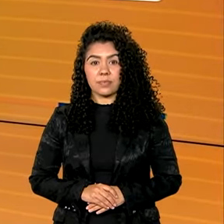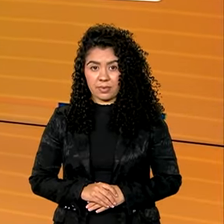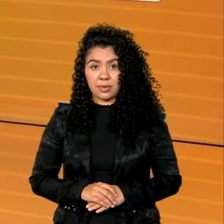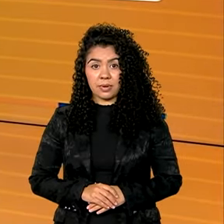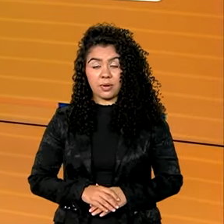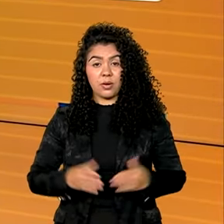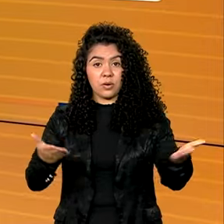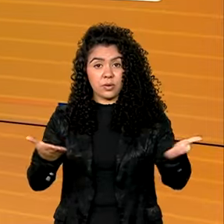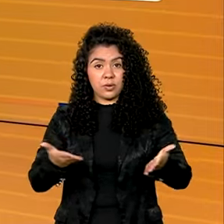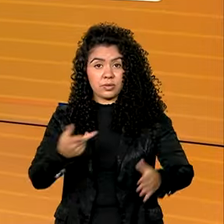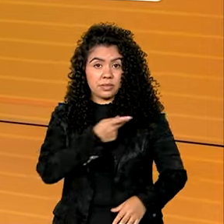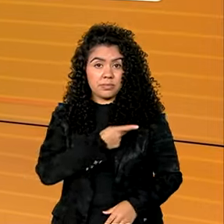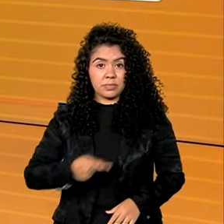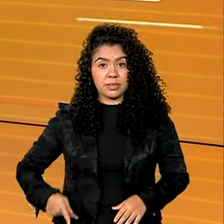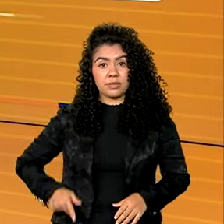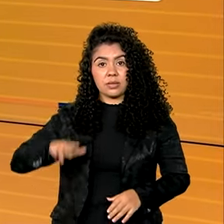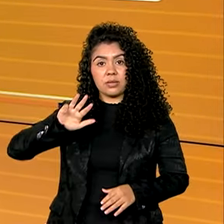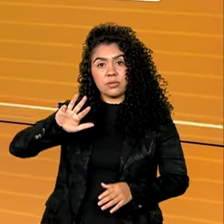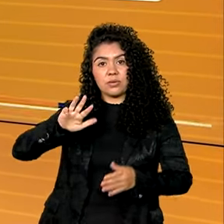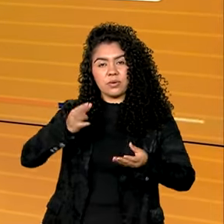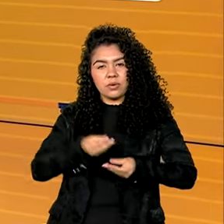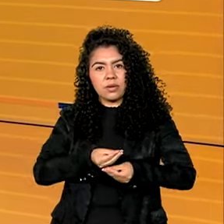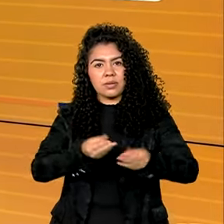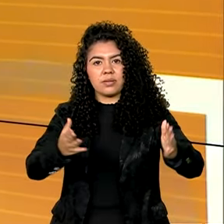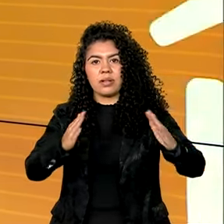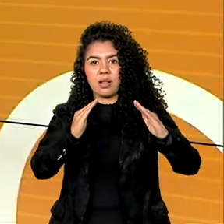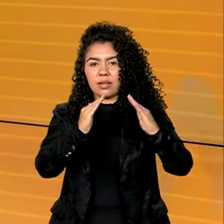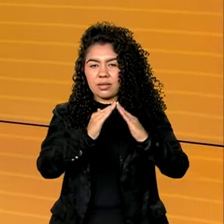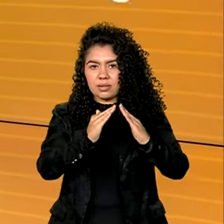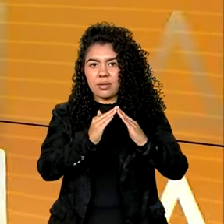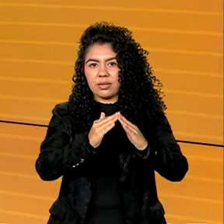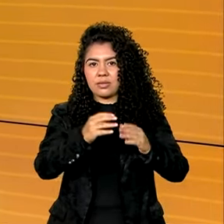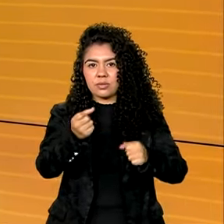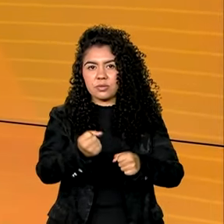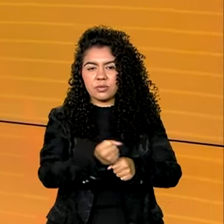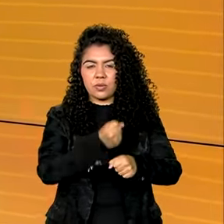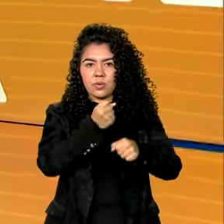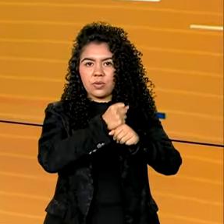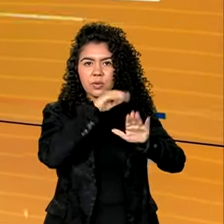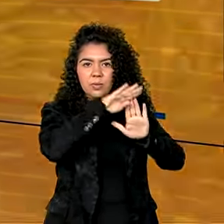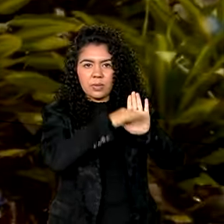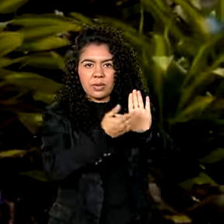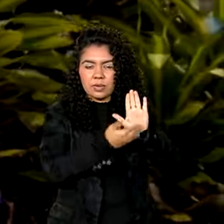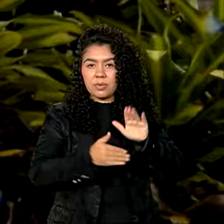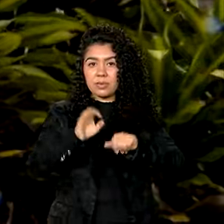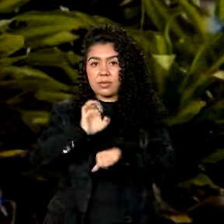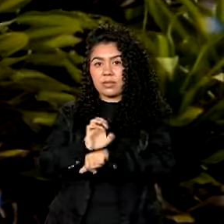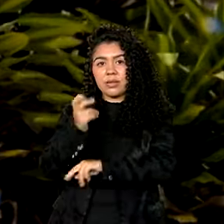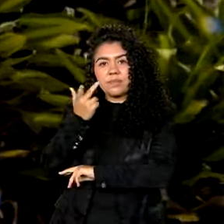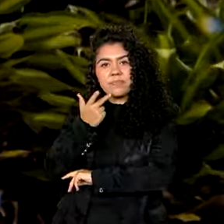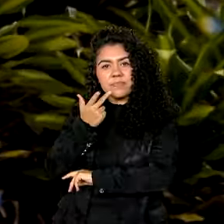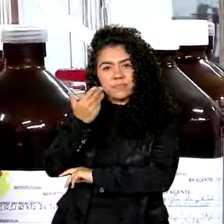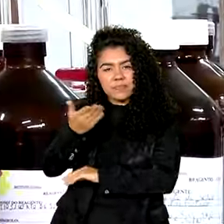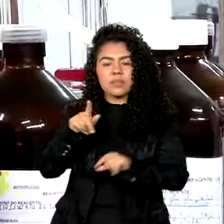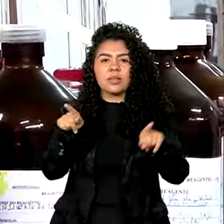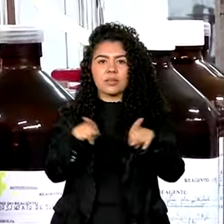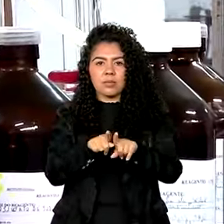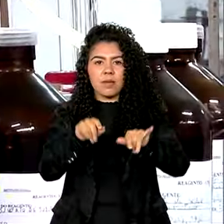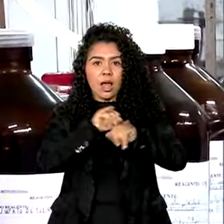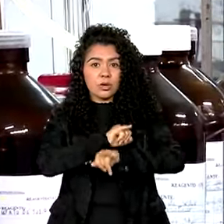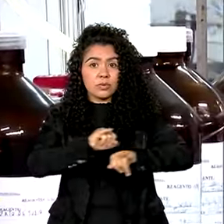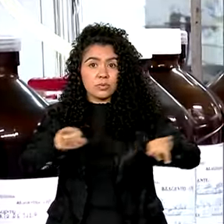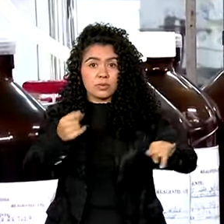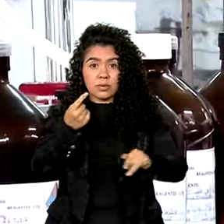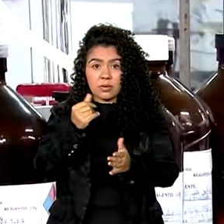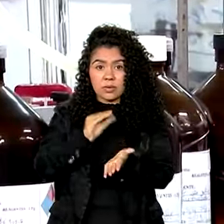Presidente Lula entrega hoje moradias do Minha Casa Minha Vida em Fortaleza. Ainda no Ceará, anuncia investimentos para